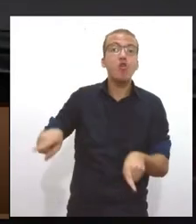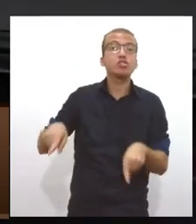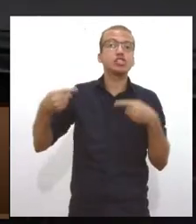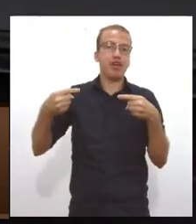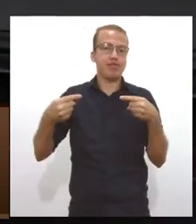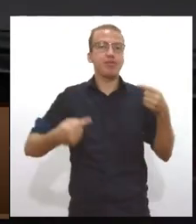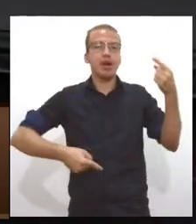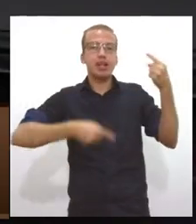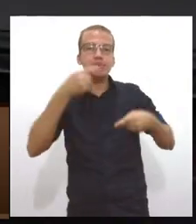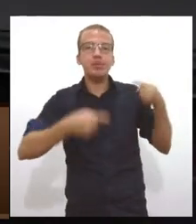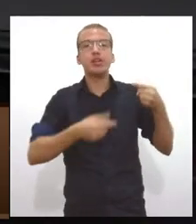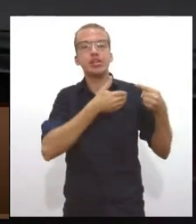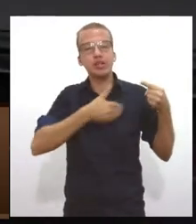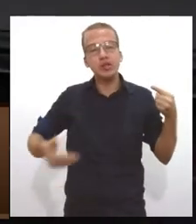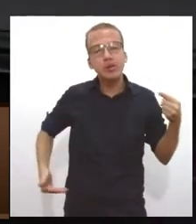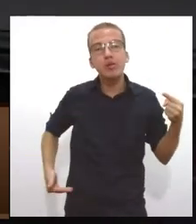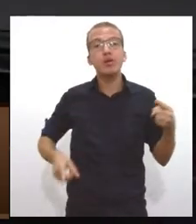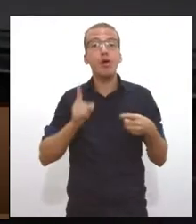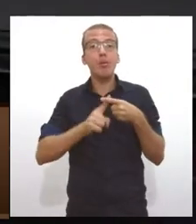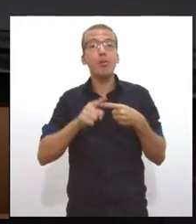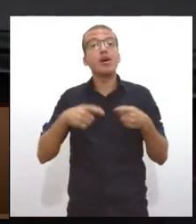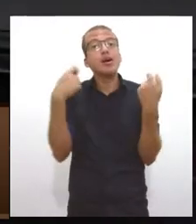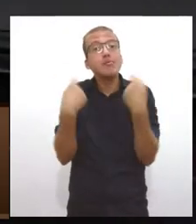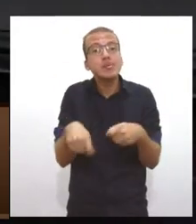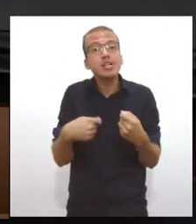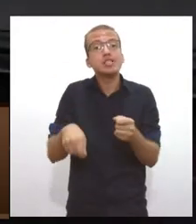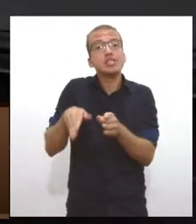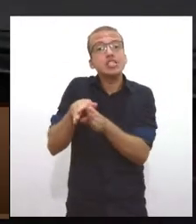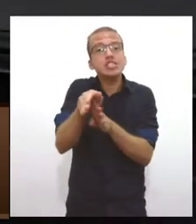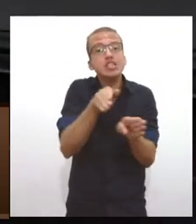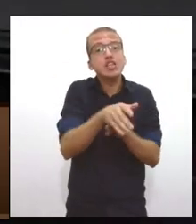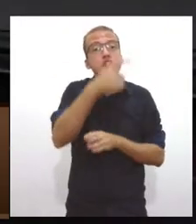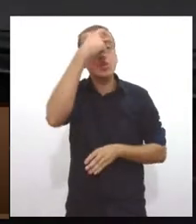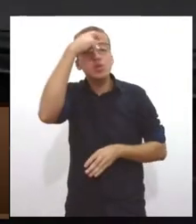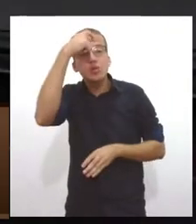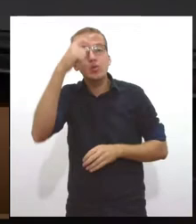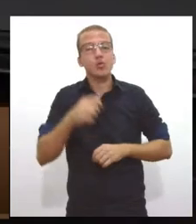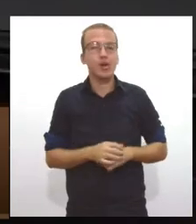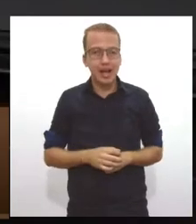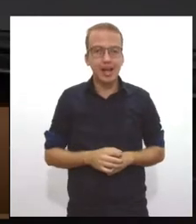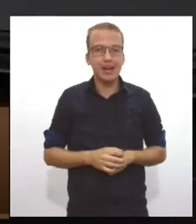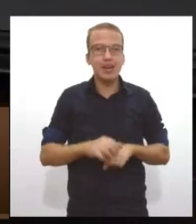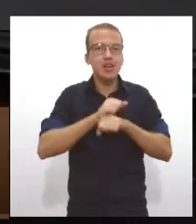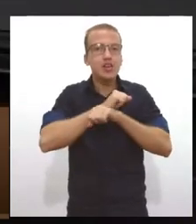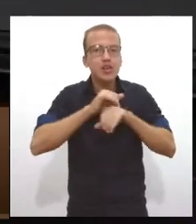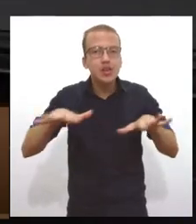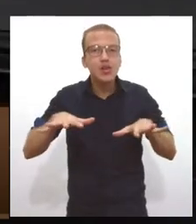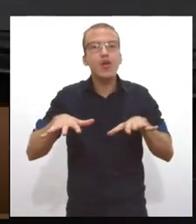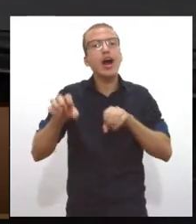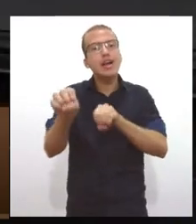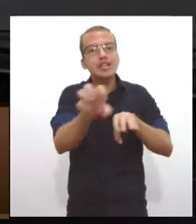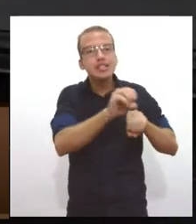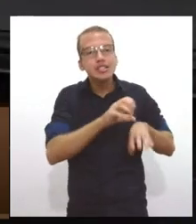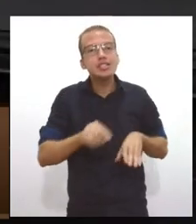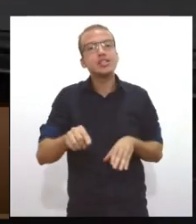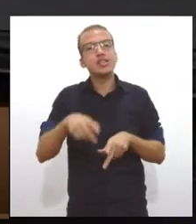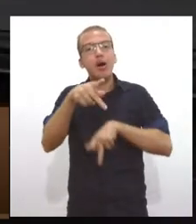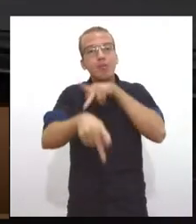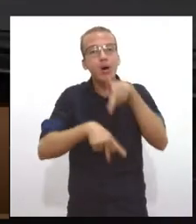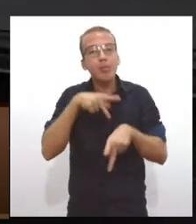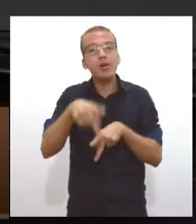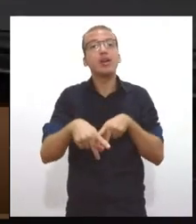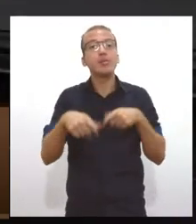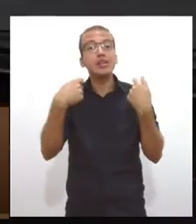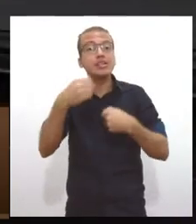educar a população e recolher da população os seus anseios, as suas demandas, para trazer uma vida melhor para todo